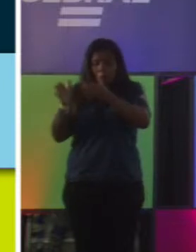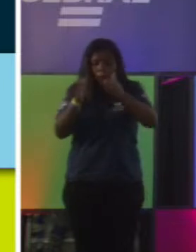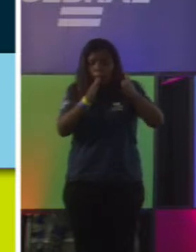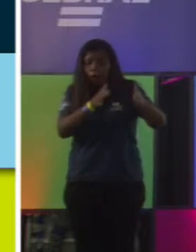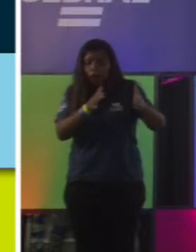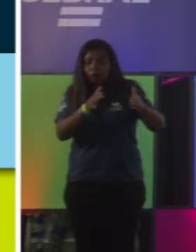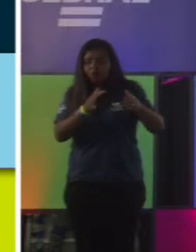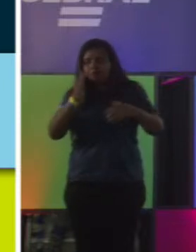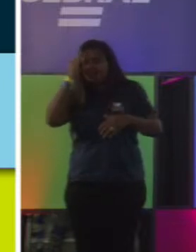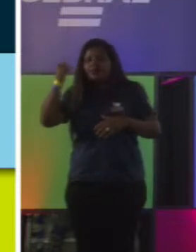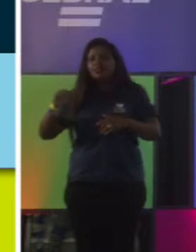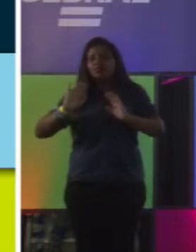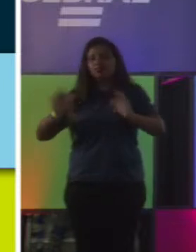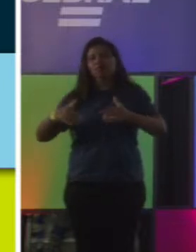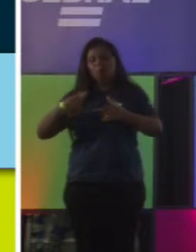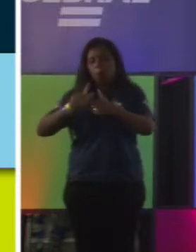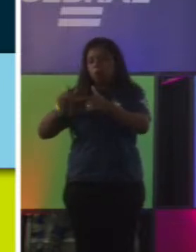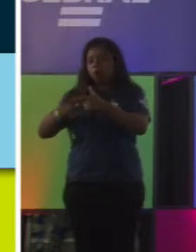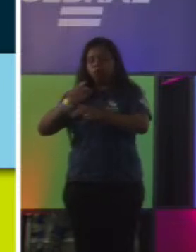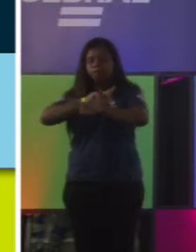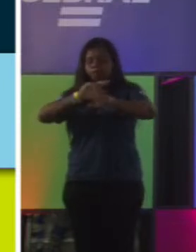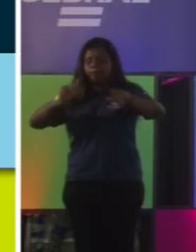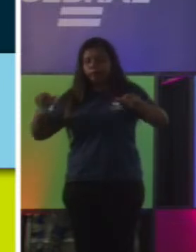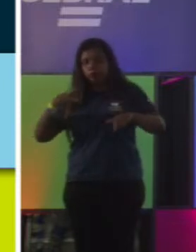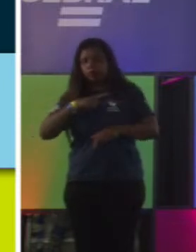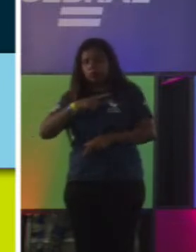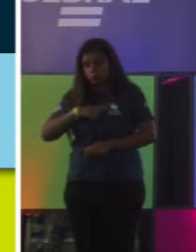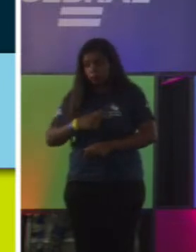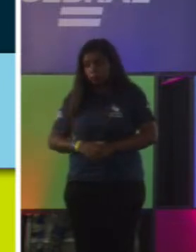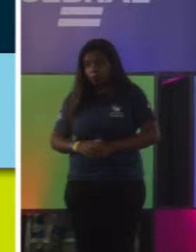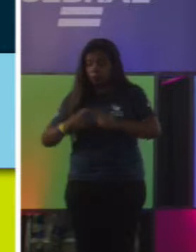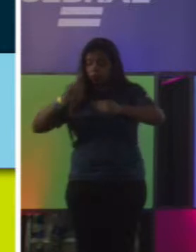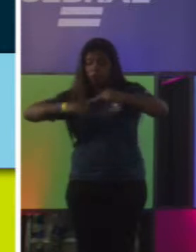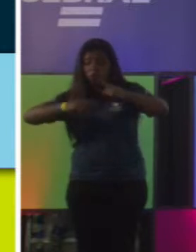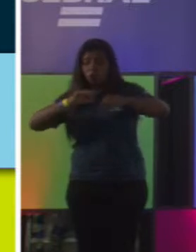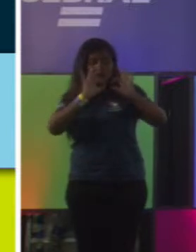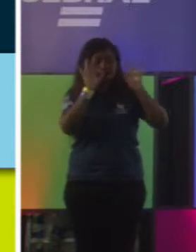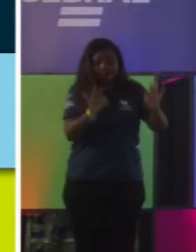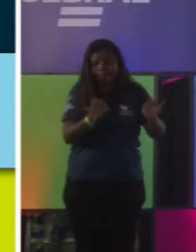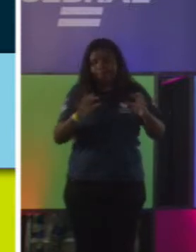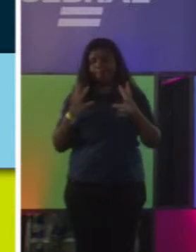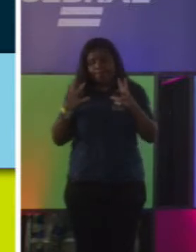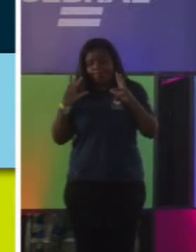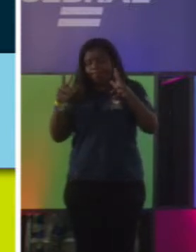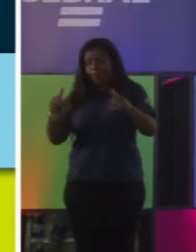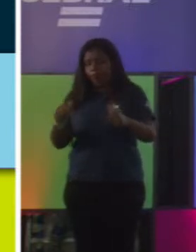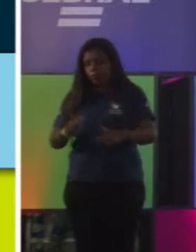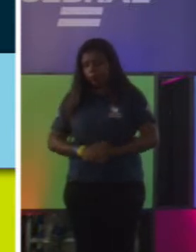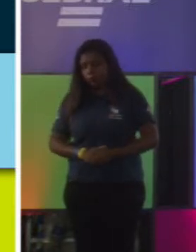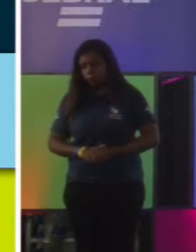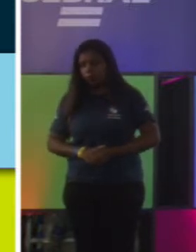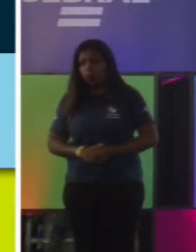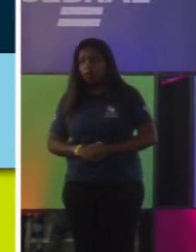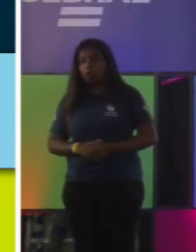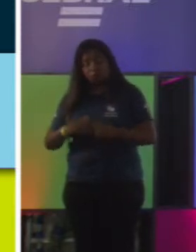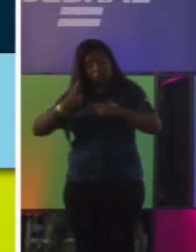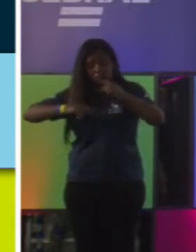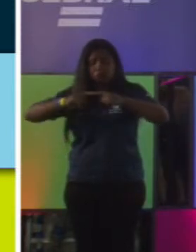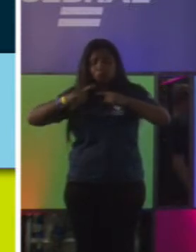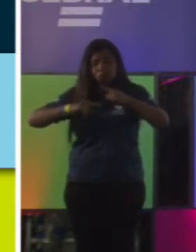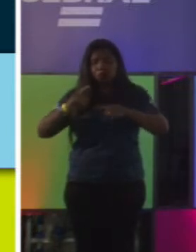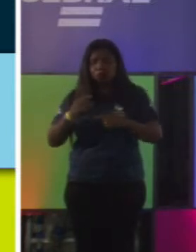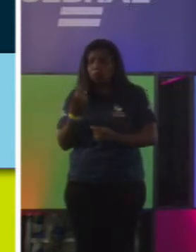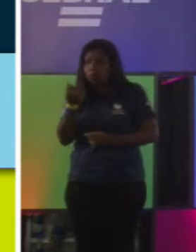problemas que aquele mercado vivia. O produto, ele veio muito mais completo, muito mais assertivo e, por consequência, saiu também mais barato.